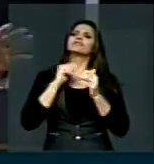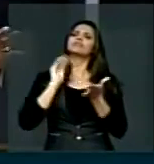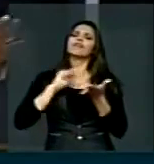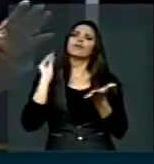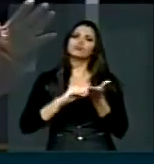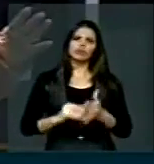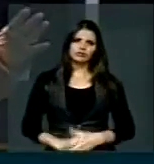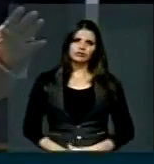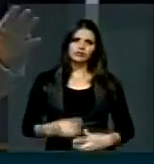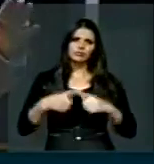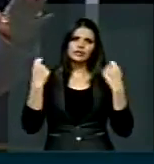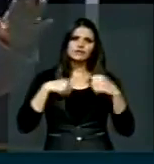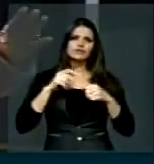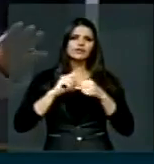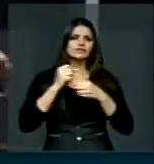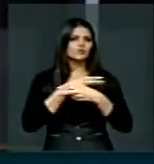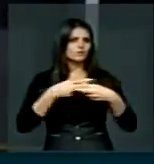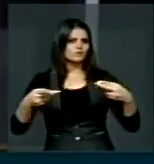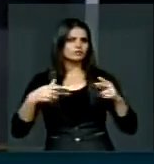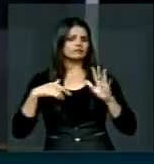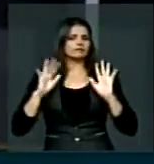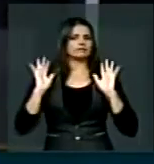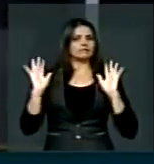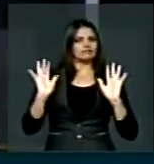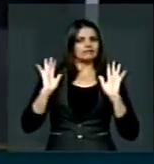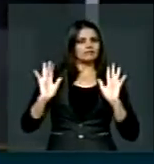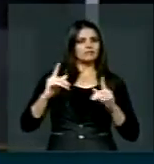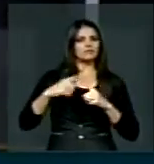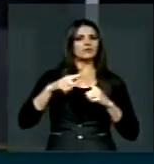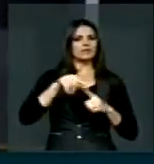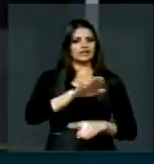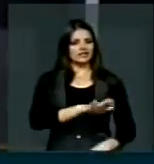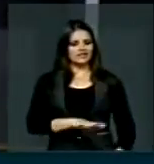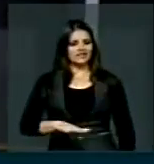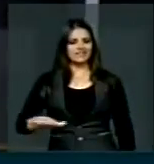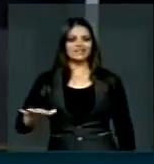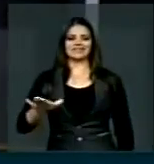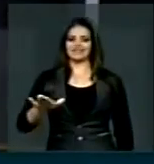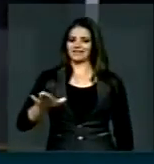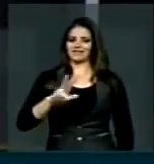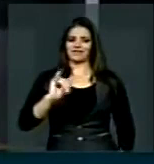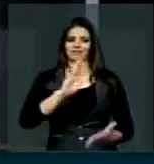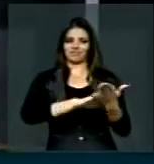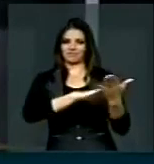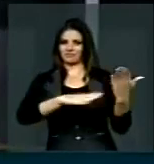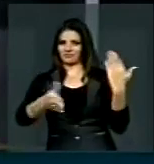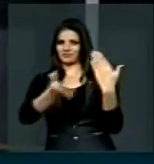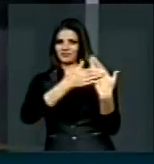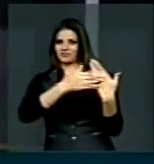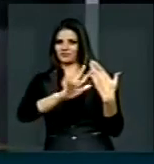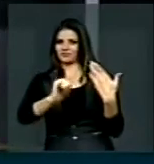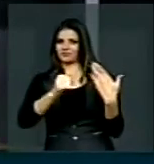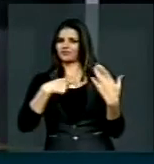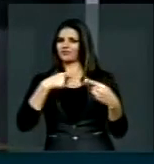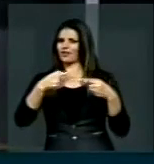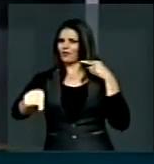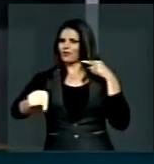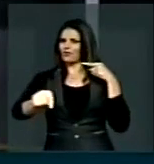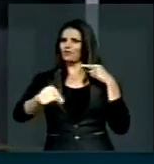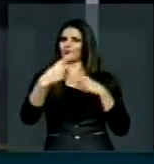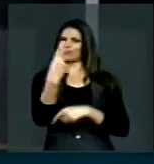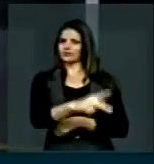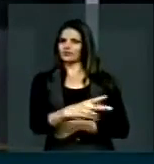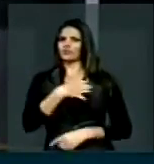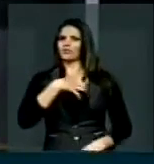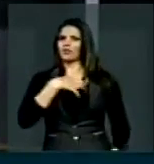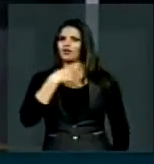e tem que fazer alguma coisa aí para ver se essas crianças não vão ficar incompatíveis com